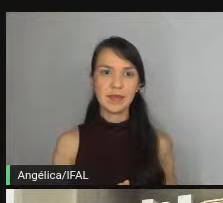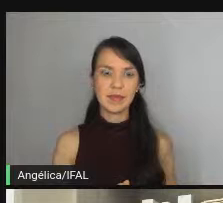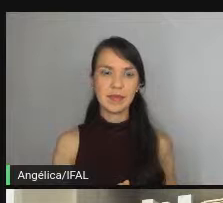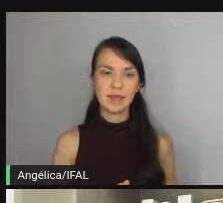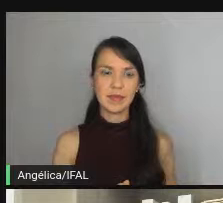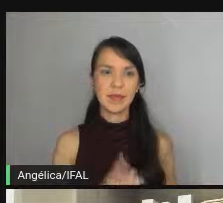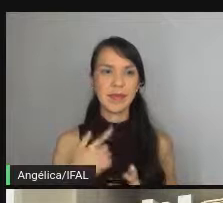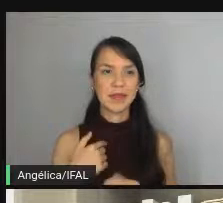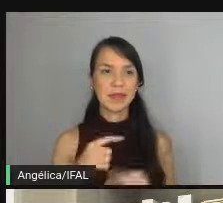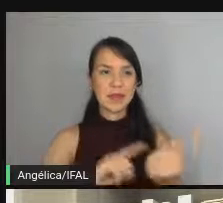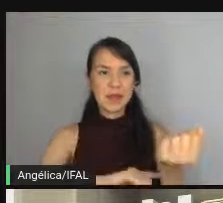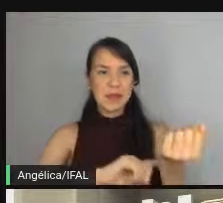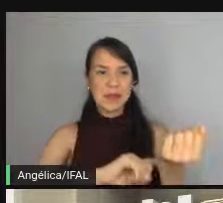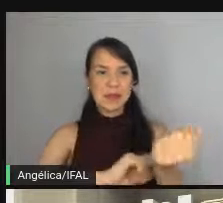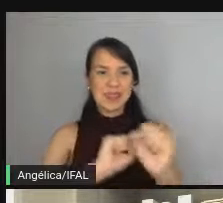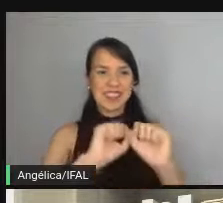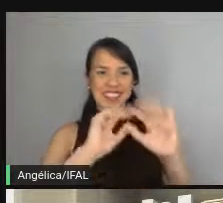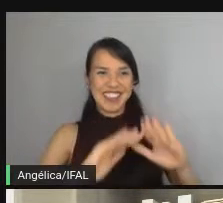controlando os nervos aqui.